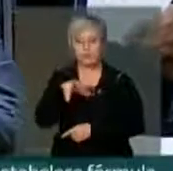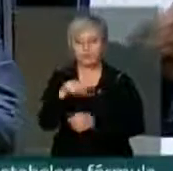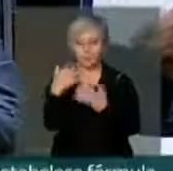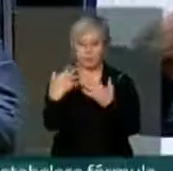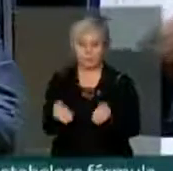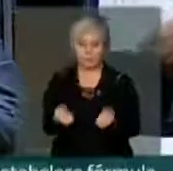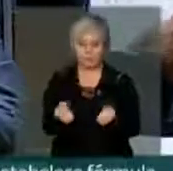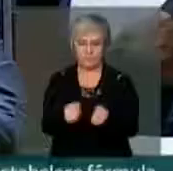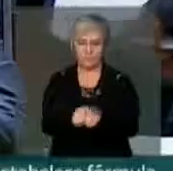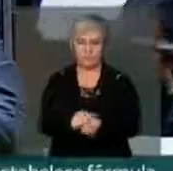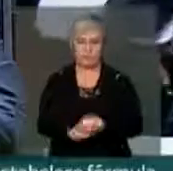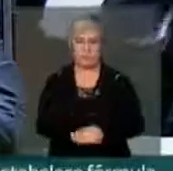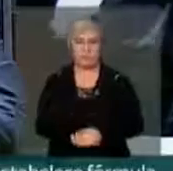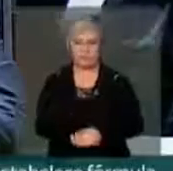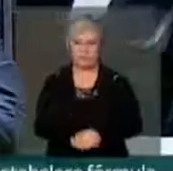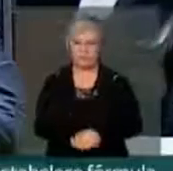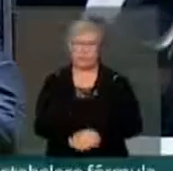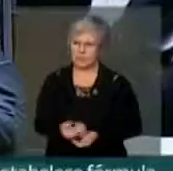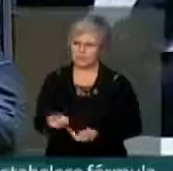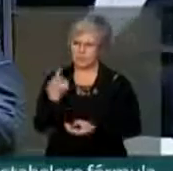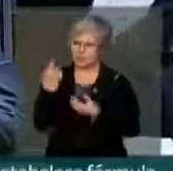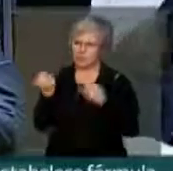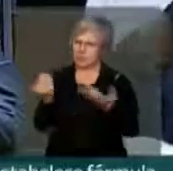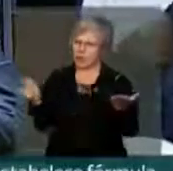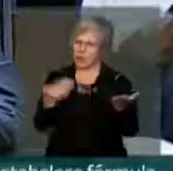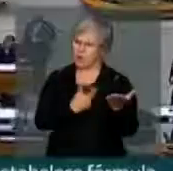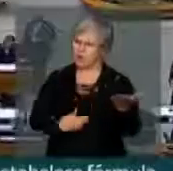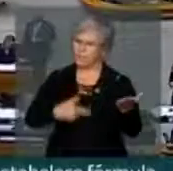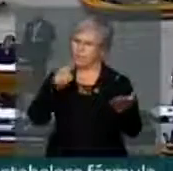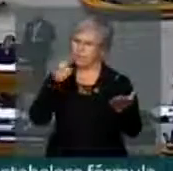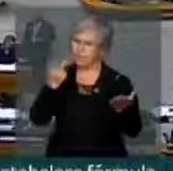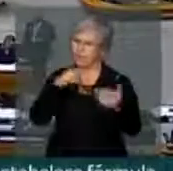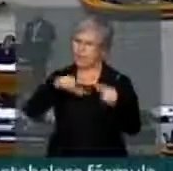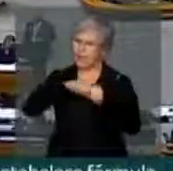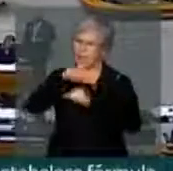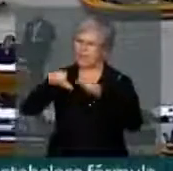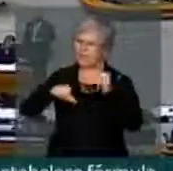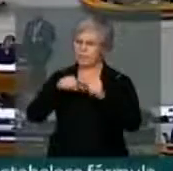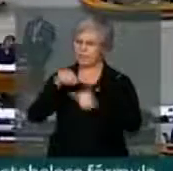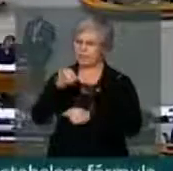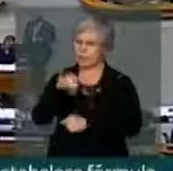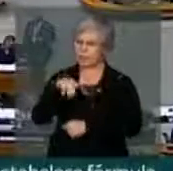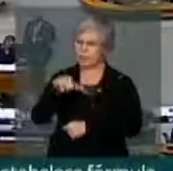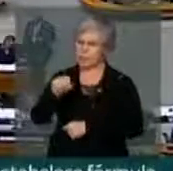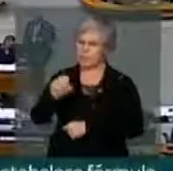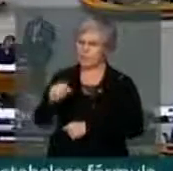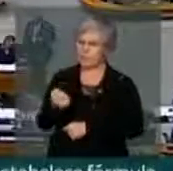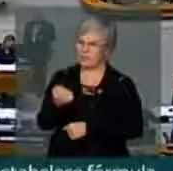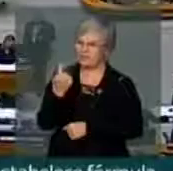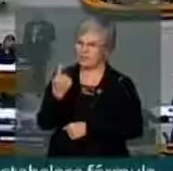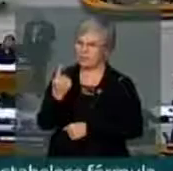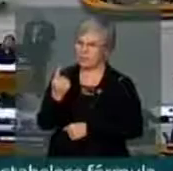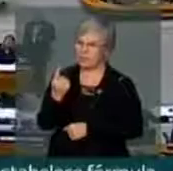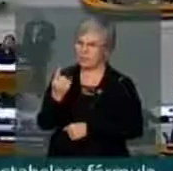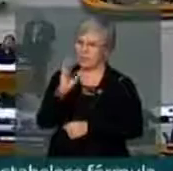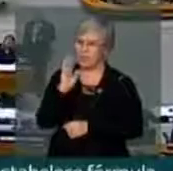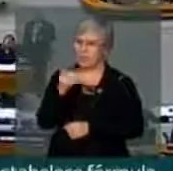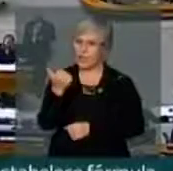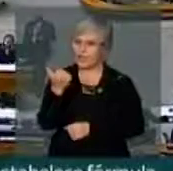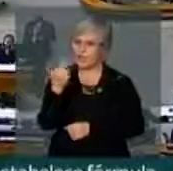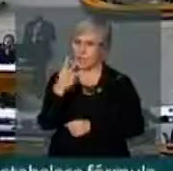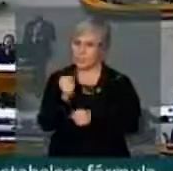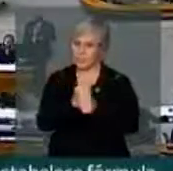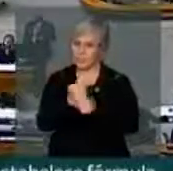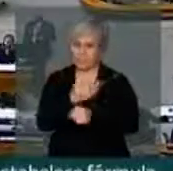Impressionante, o governo vim falar agora em reforma da previdência, quando eles governam há 13 anos e até hoje não tiveram a